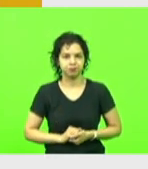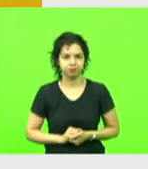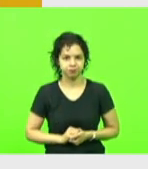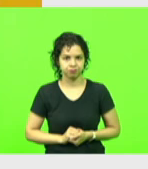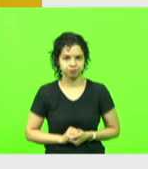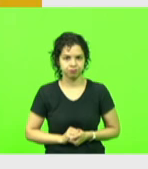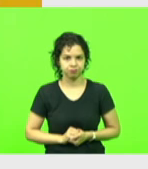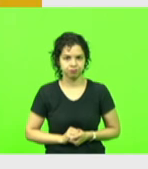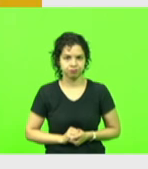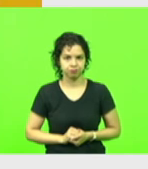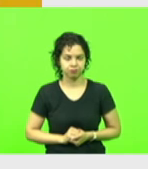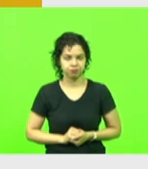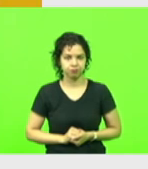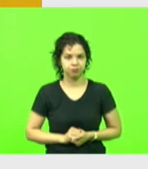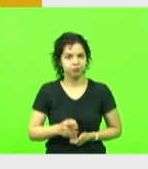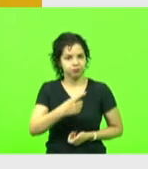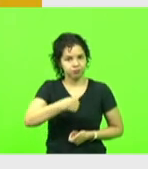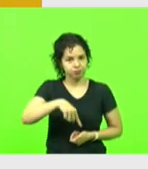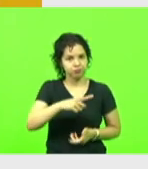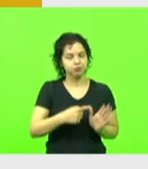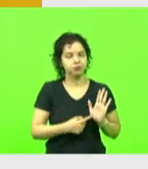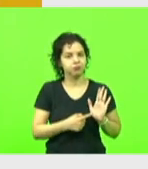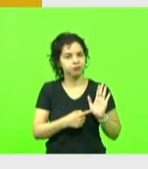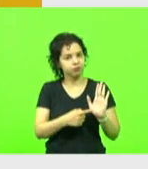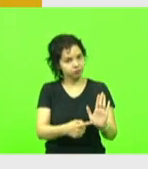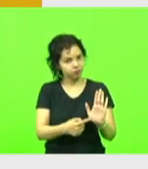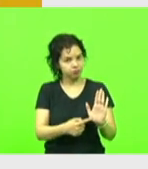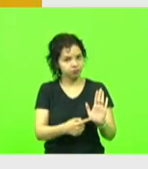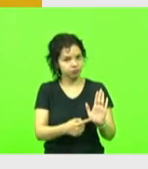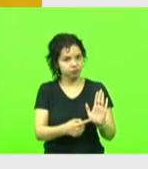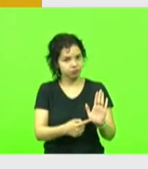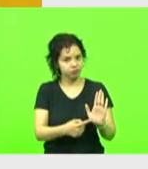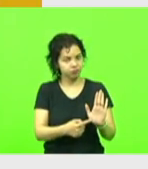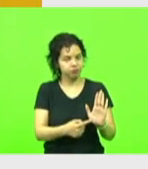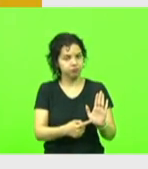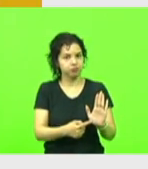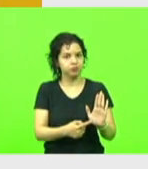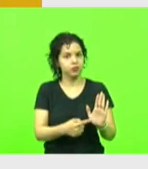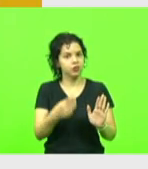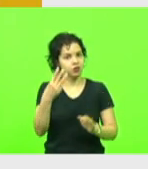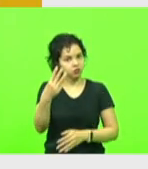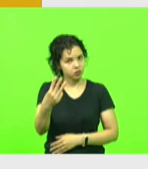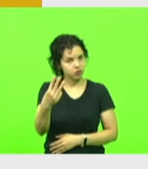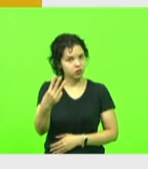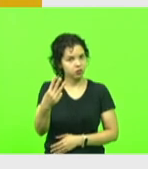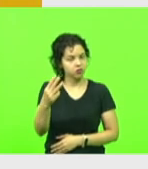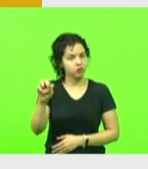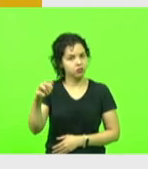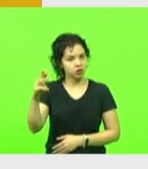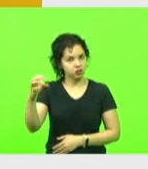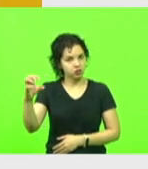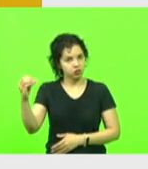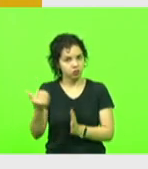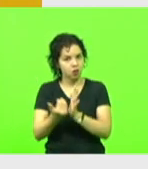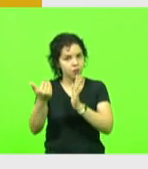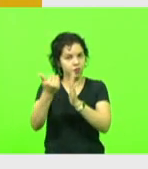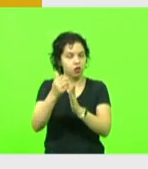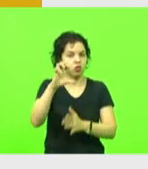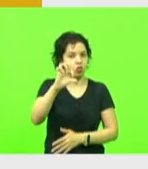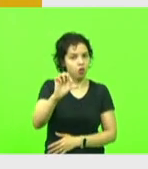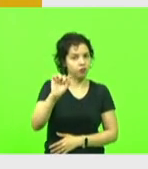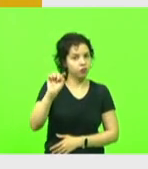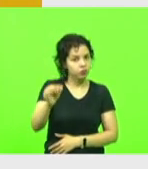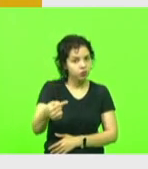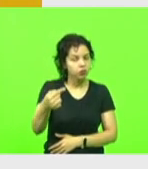O que nós apresentamos sai de 3.300 para 9.900, Kennedy.